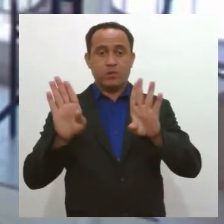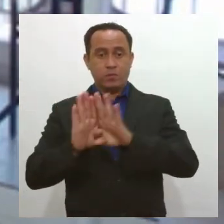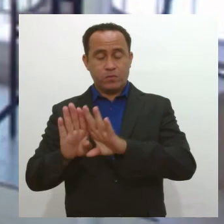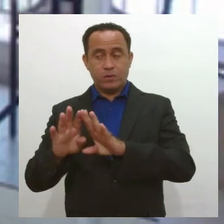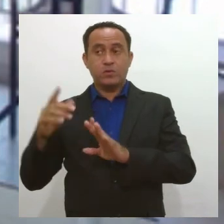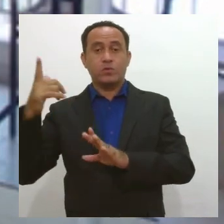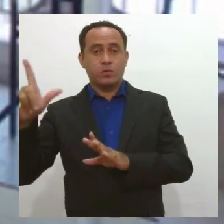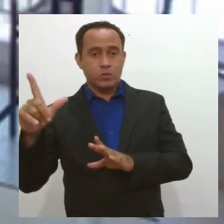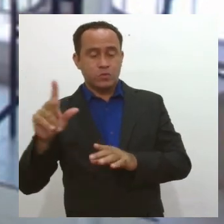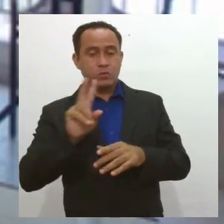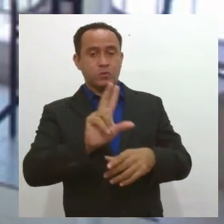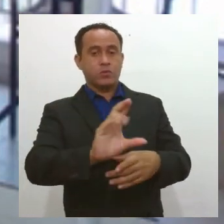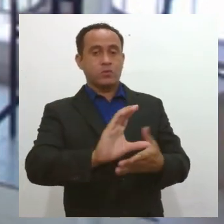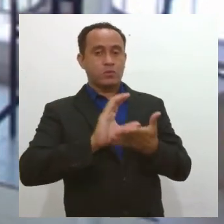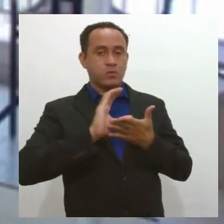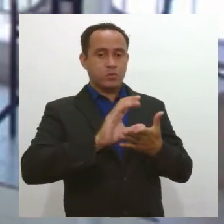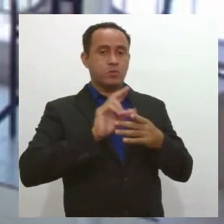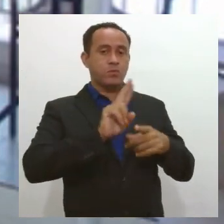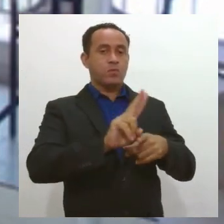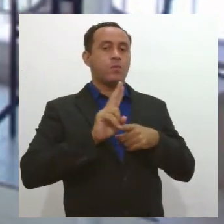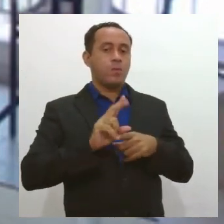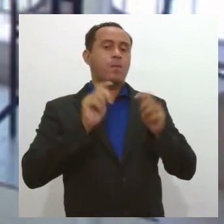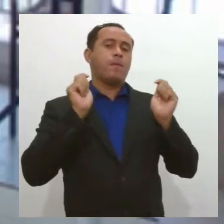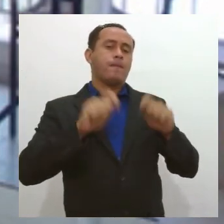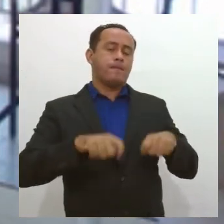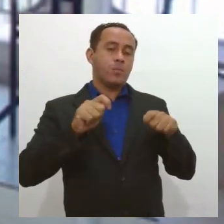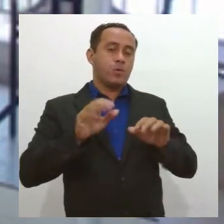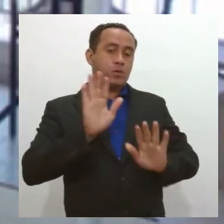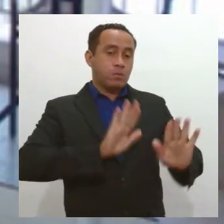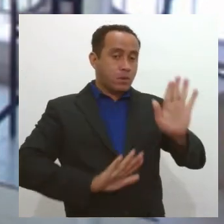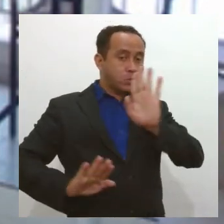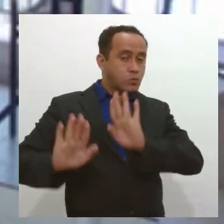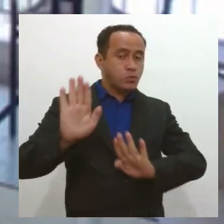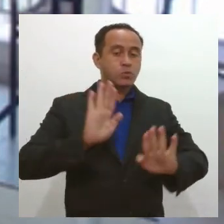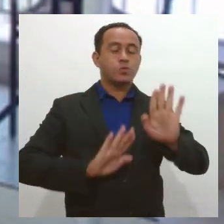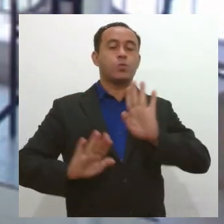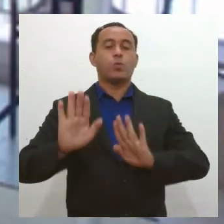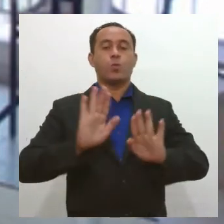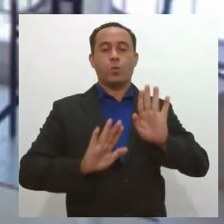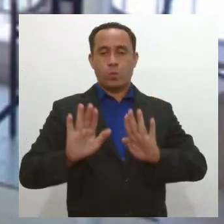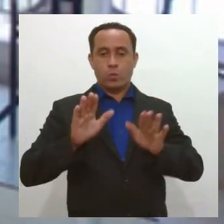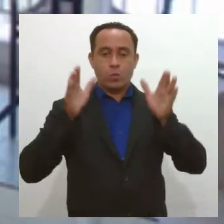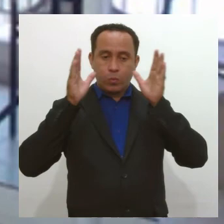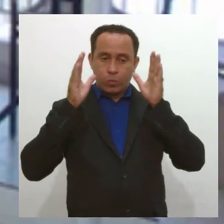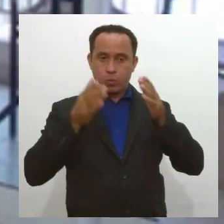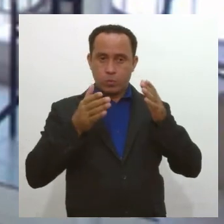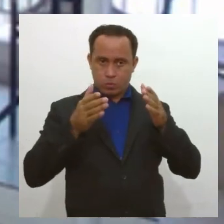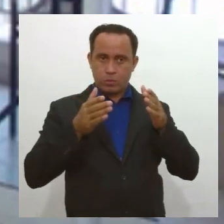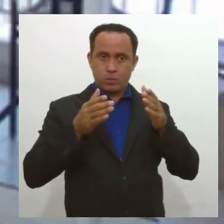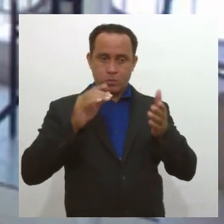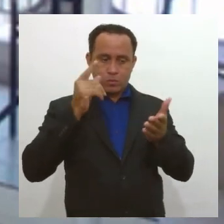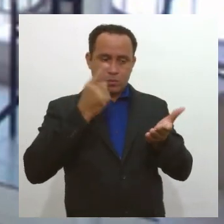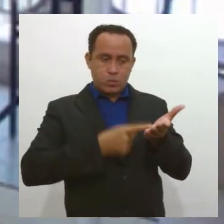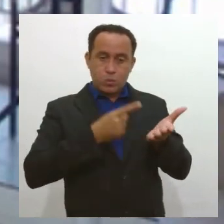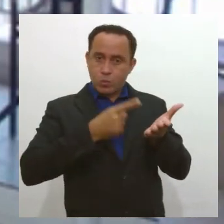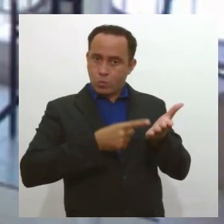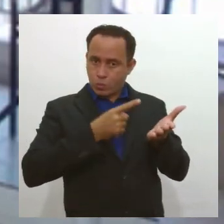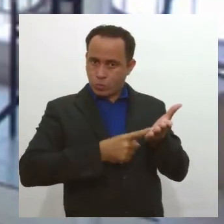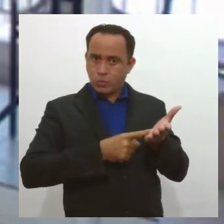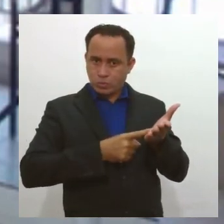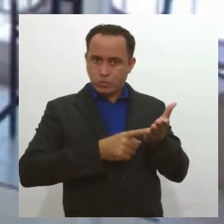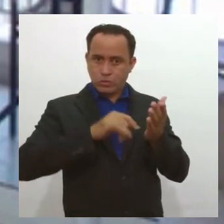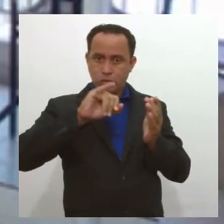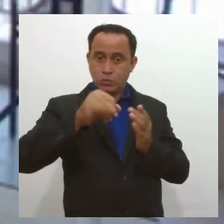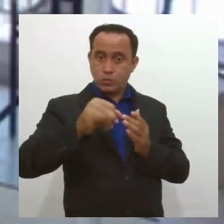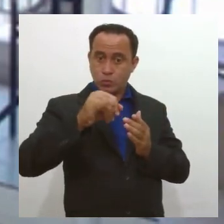buscar o empréstimo é sim uma alternativa, mas com muito cuidado. Leia atentamente o contrato, negocia a taxa de juros,